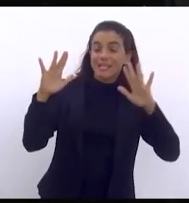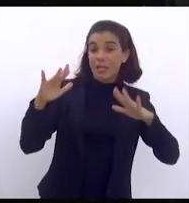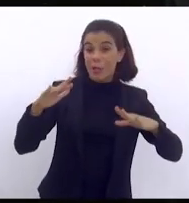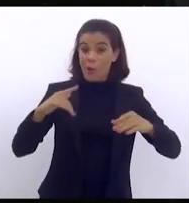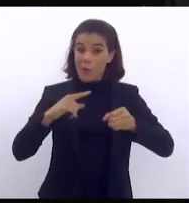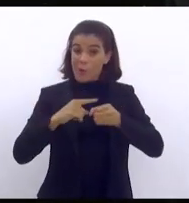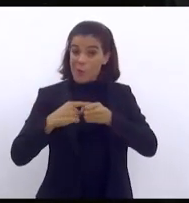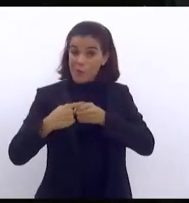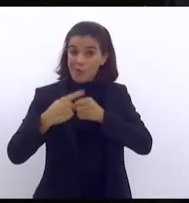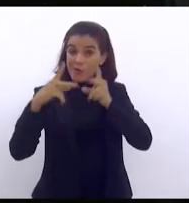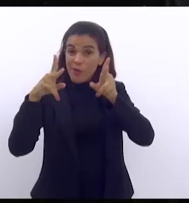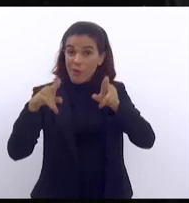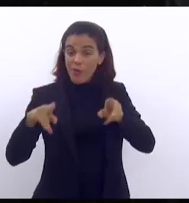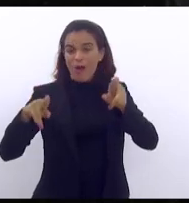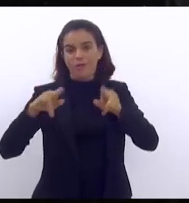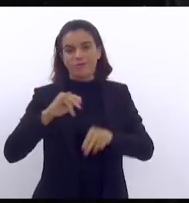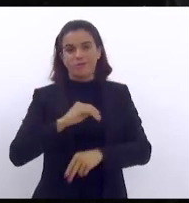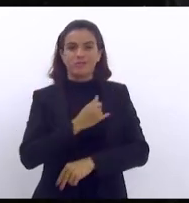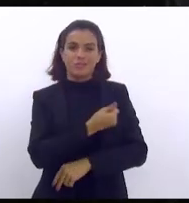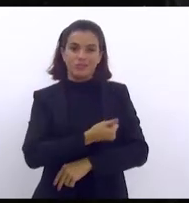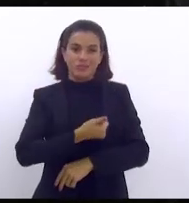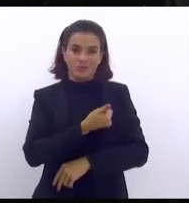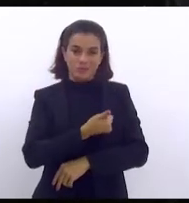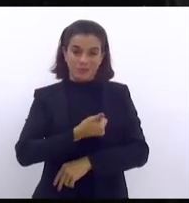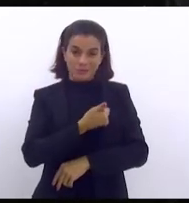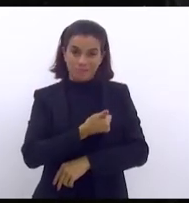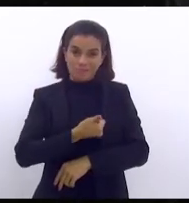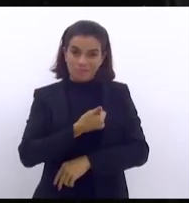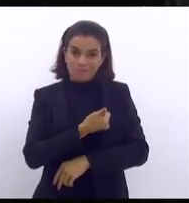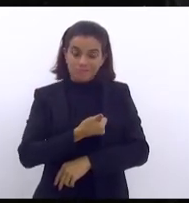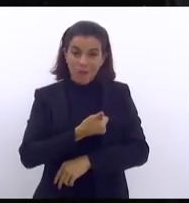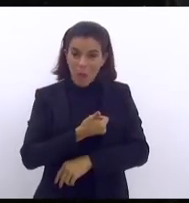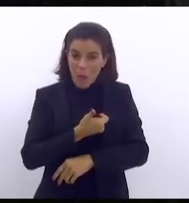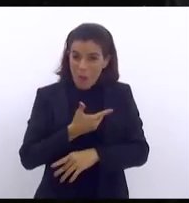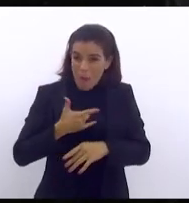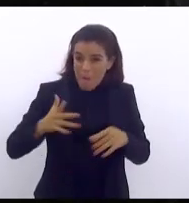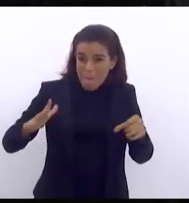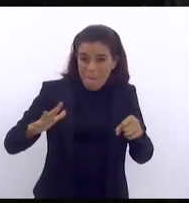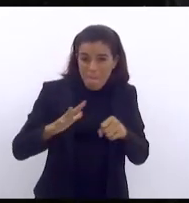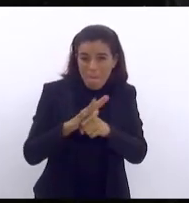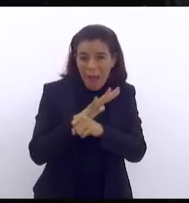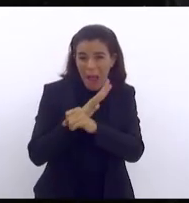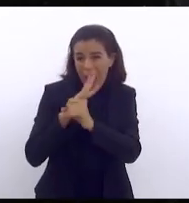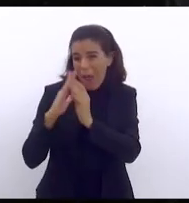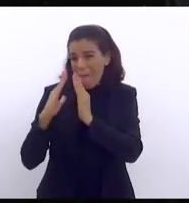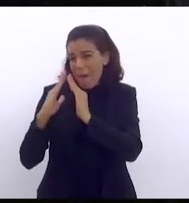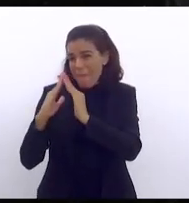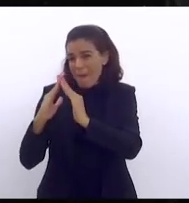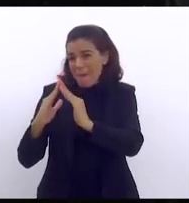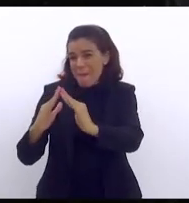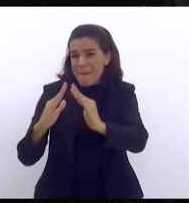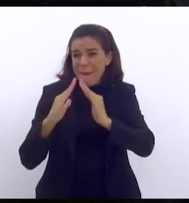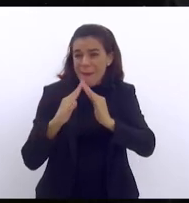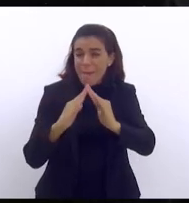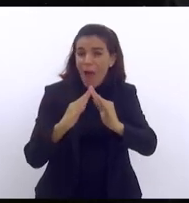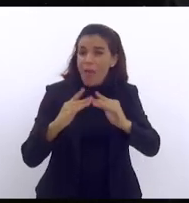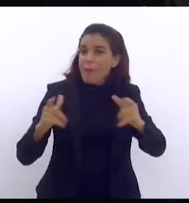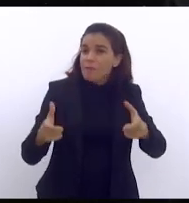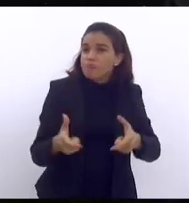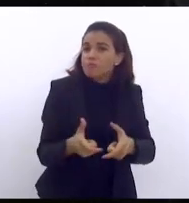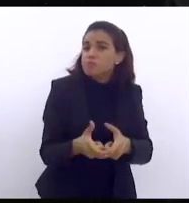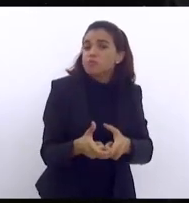São João de Meriti densamente ocupado e de dimensões não muito grandes